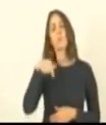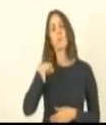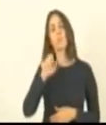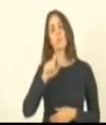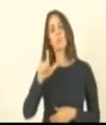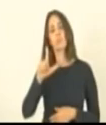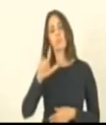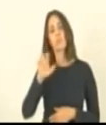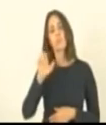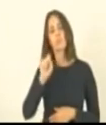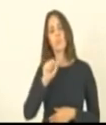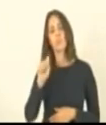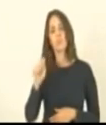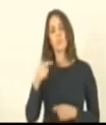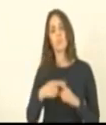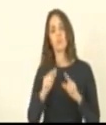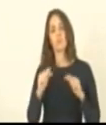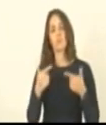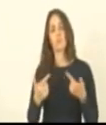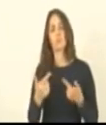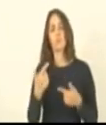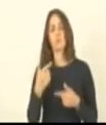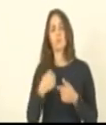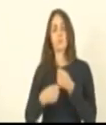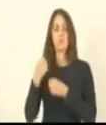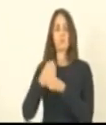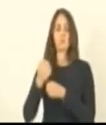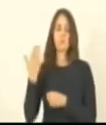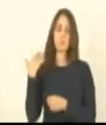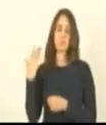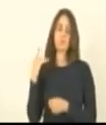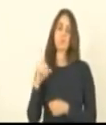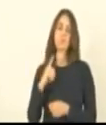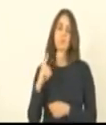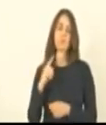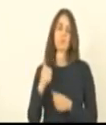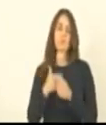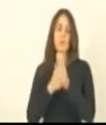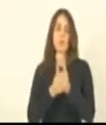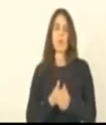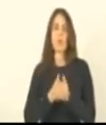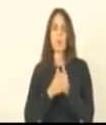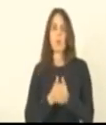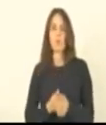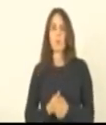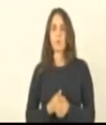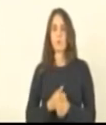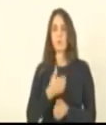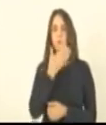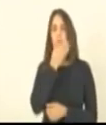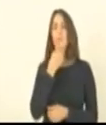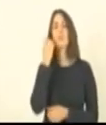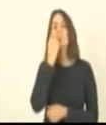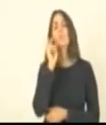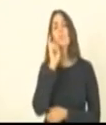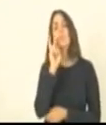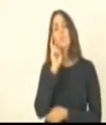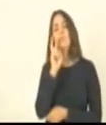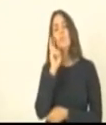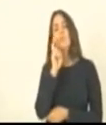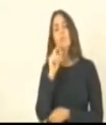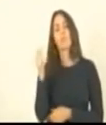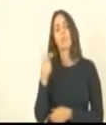durante a legislatura passada nós tivemos ali acompanhando o deputado vanginho leite como vice-presidente da